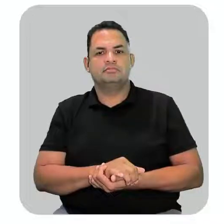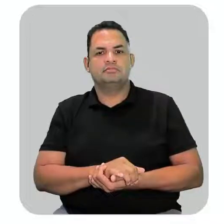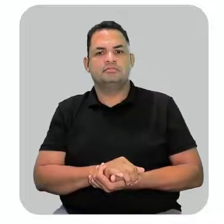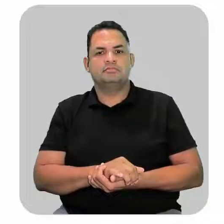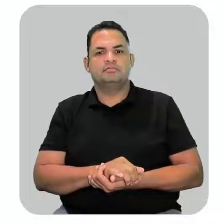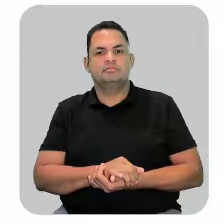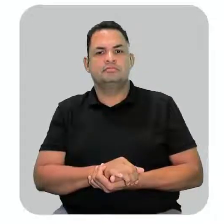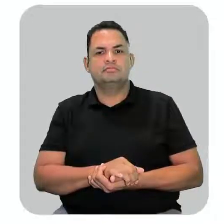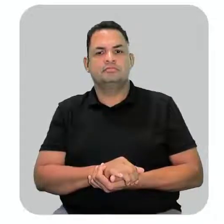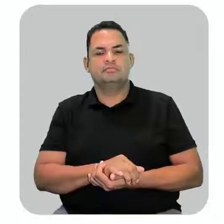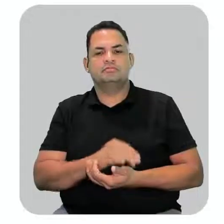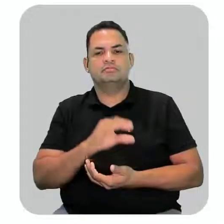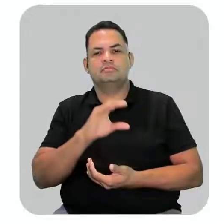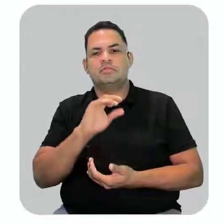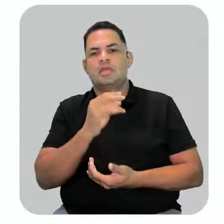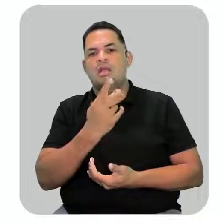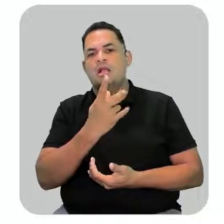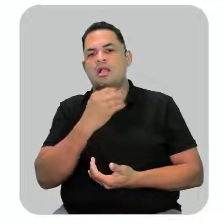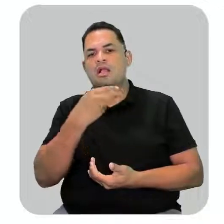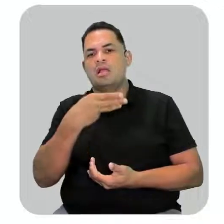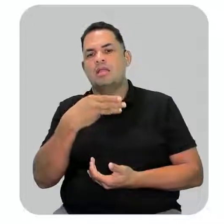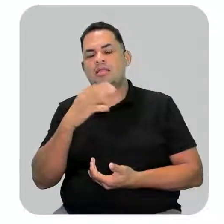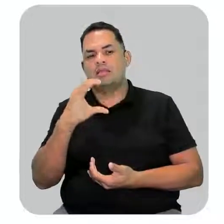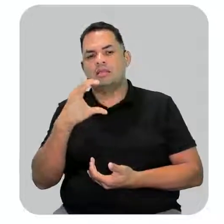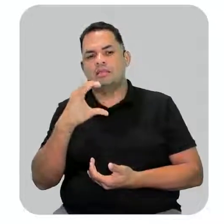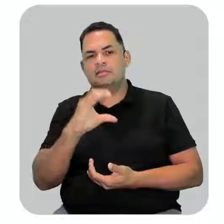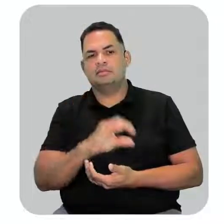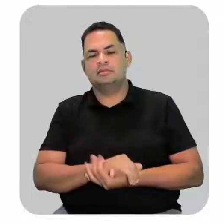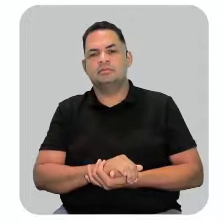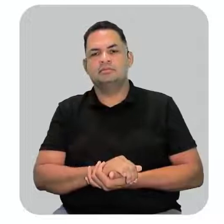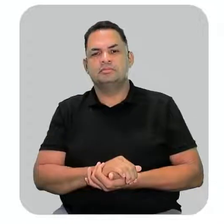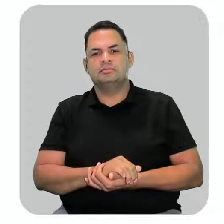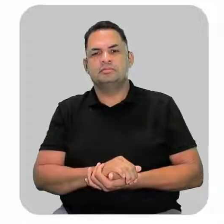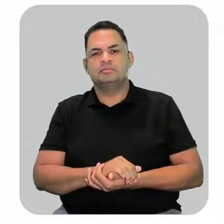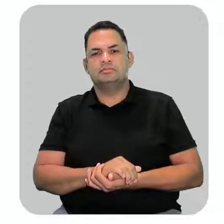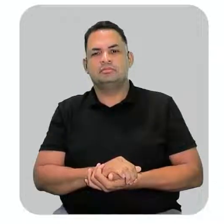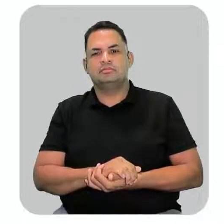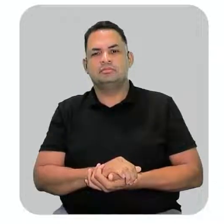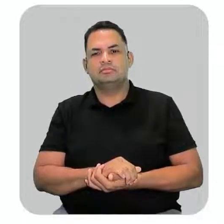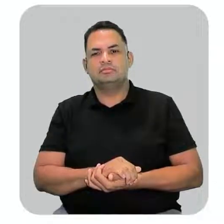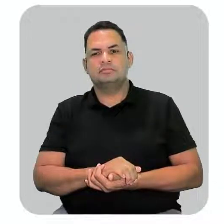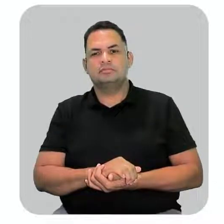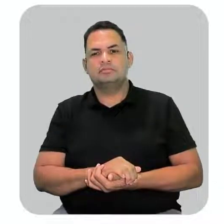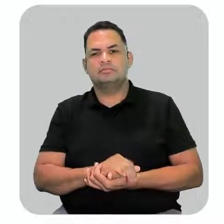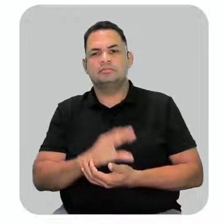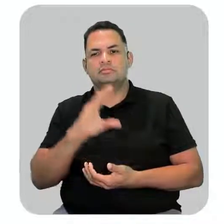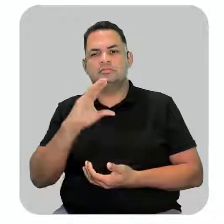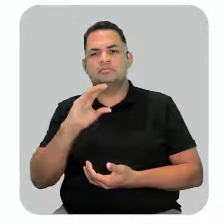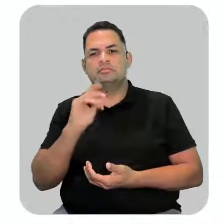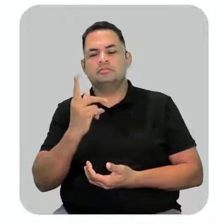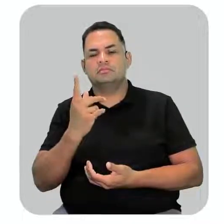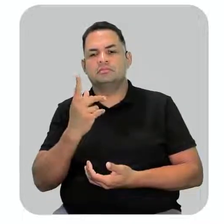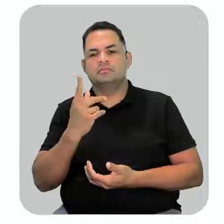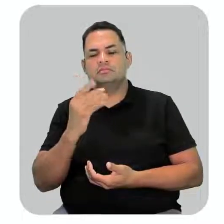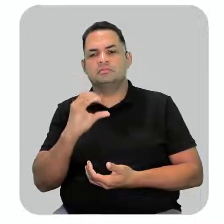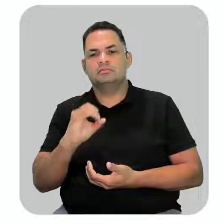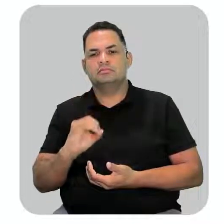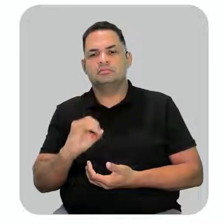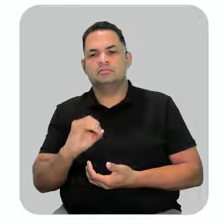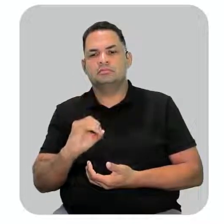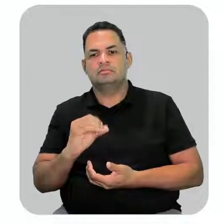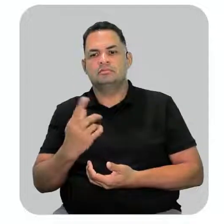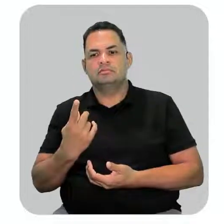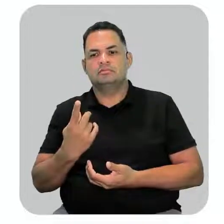CH3. E no carbono 2, ele tem a hidroxila. Então, CHOH,